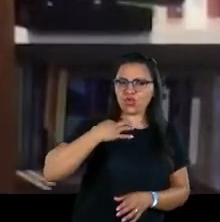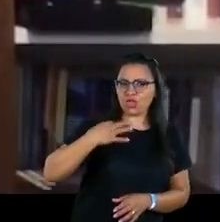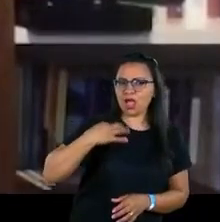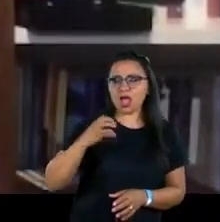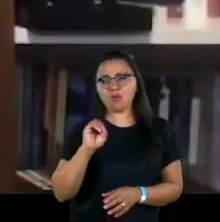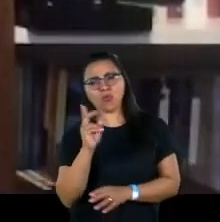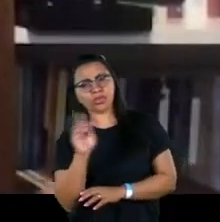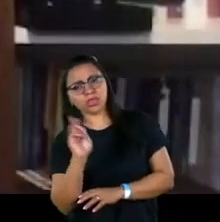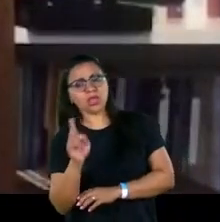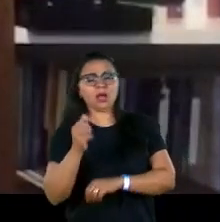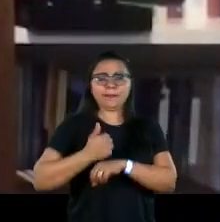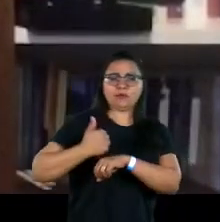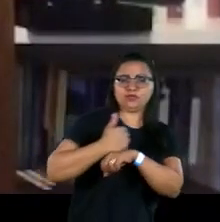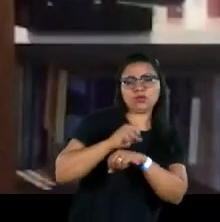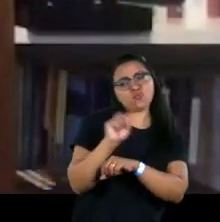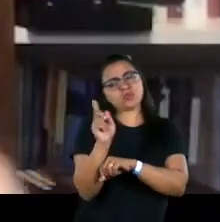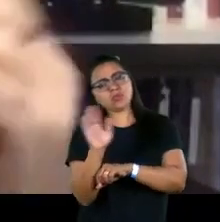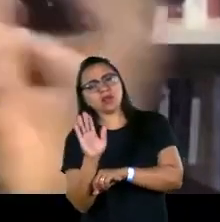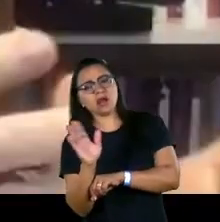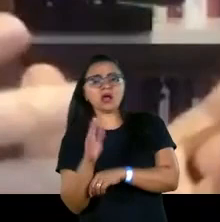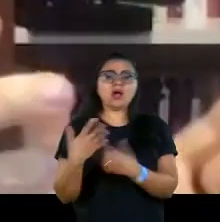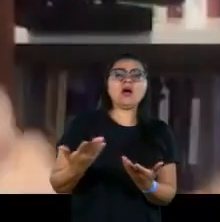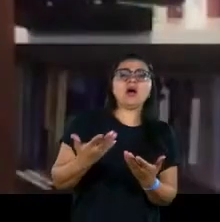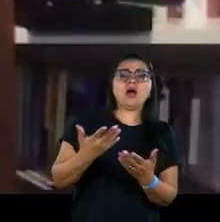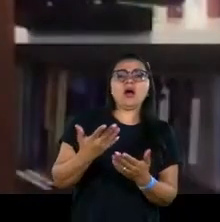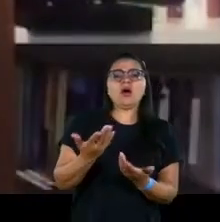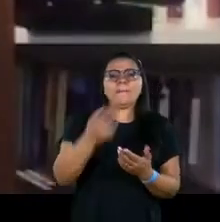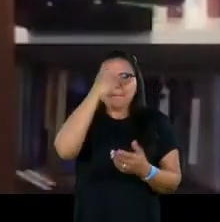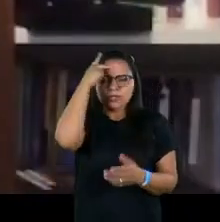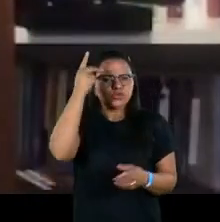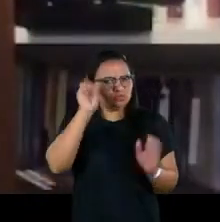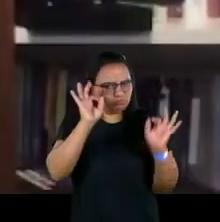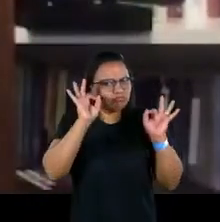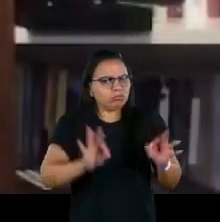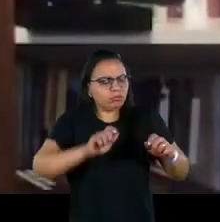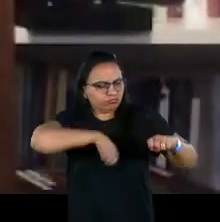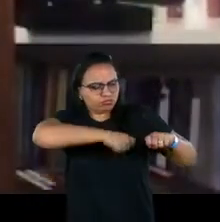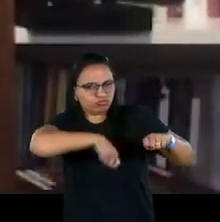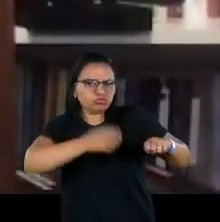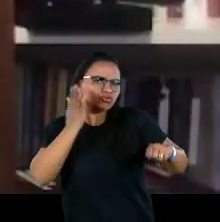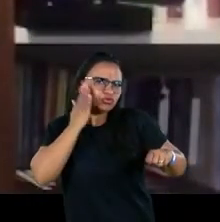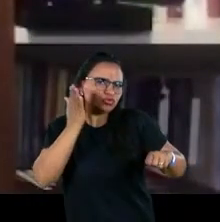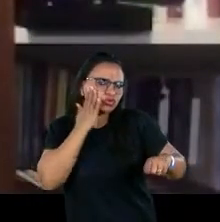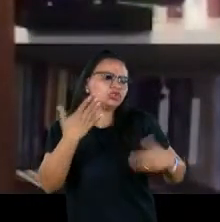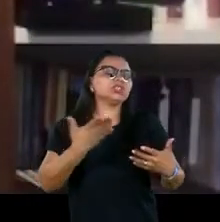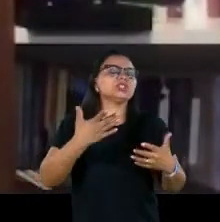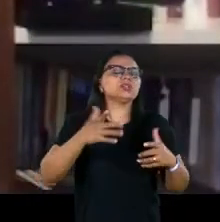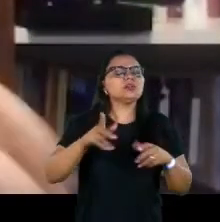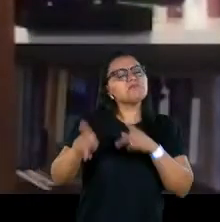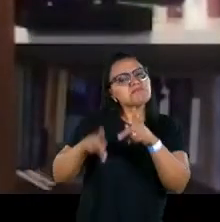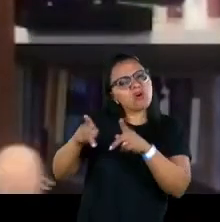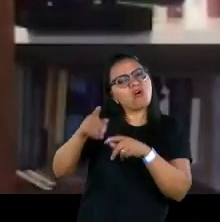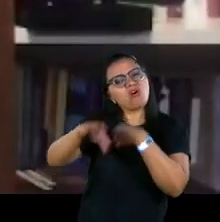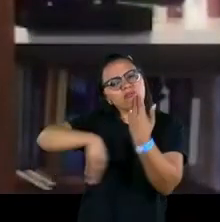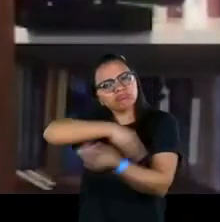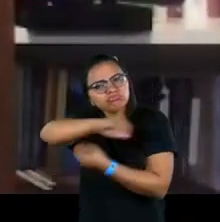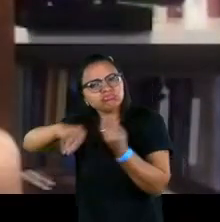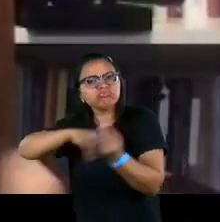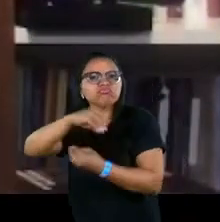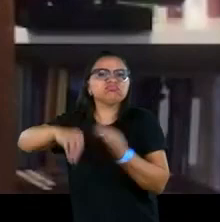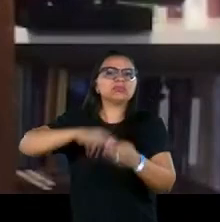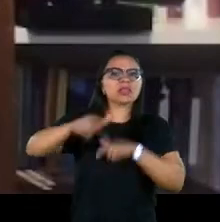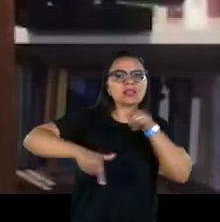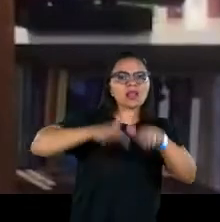ou não, com profissionais ou não, com grandes chefes de cozinha e com gente do povo, trabalhando